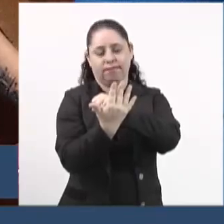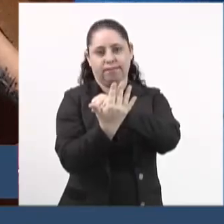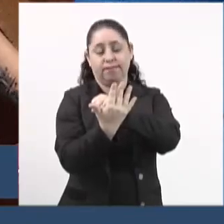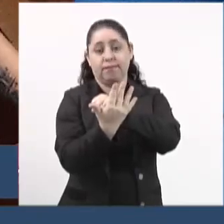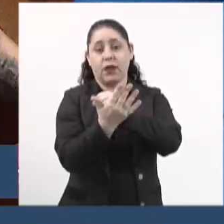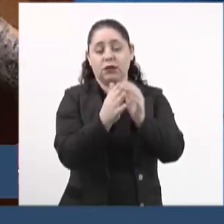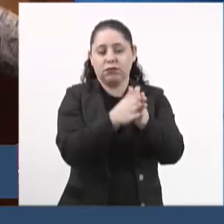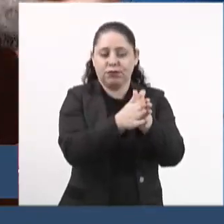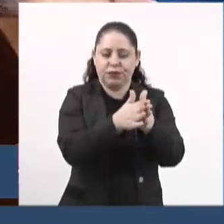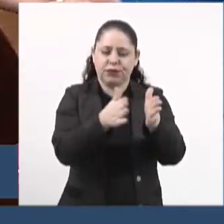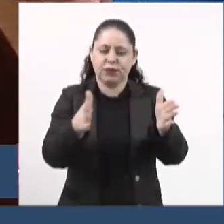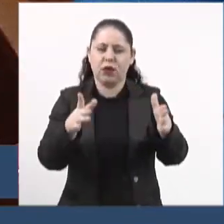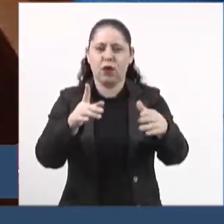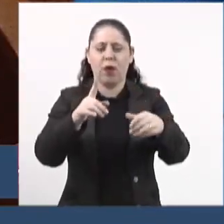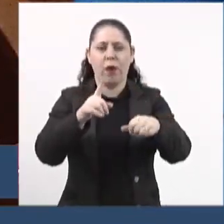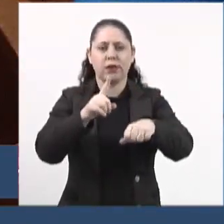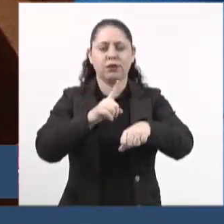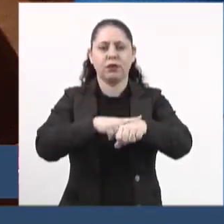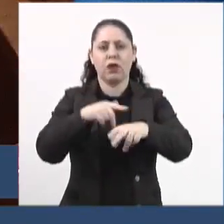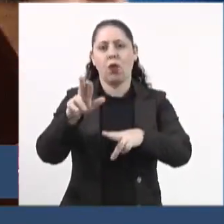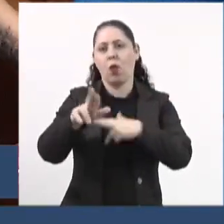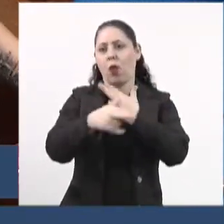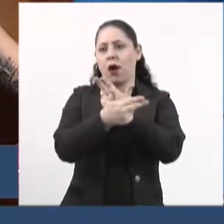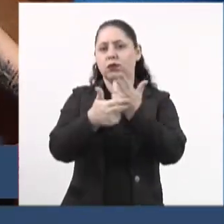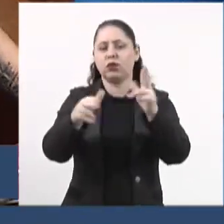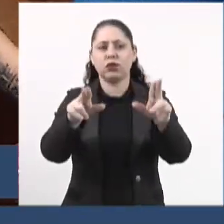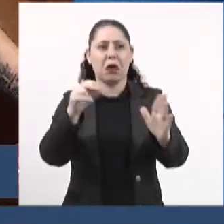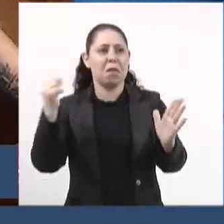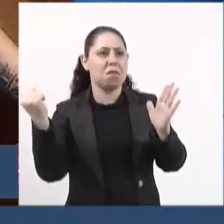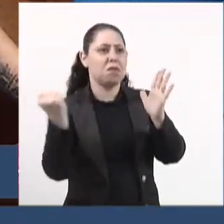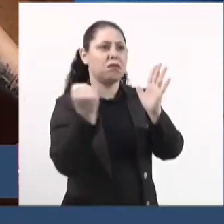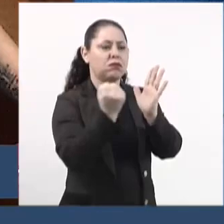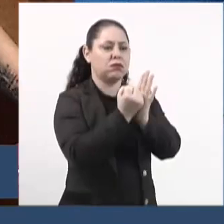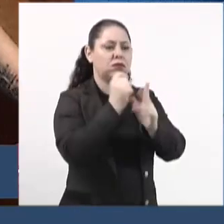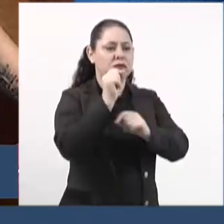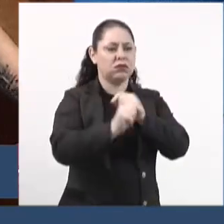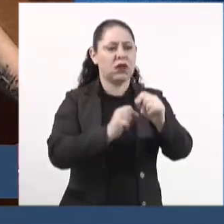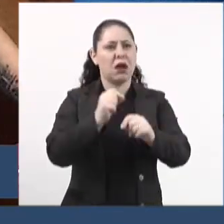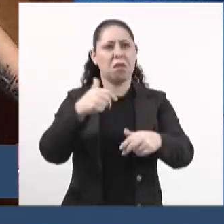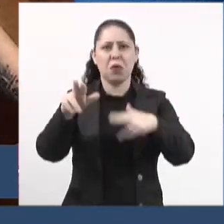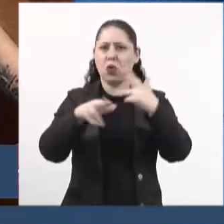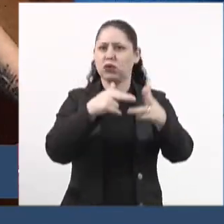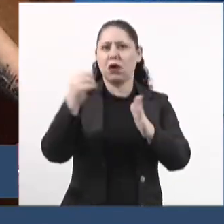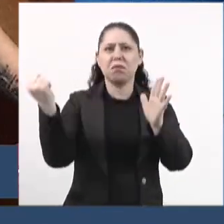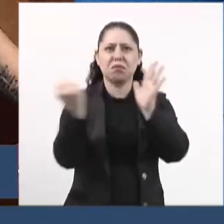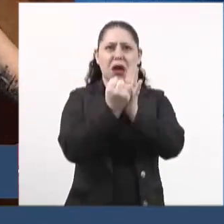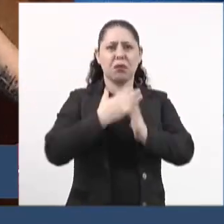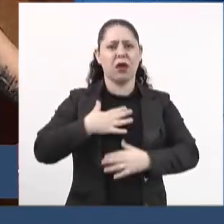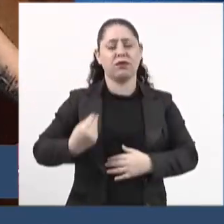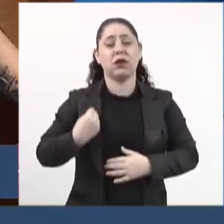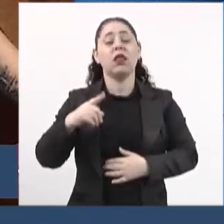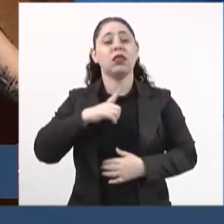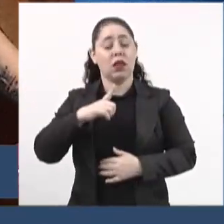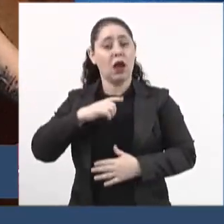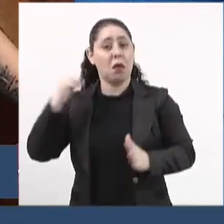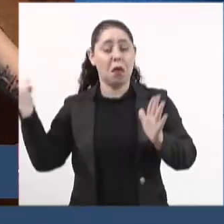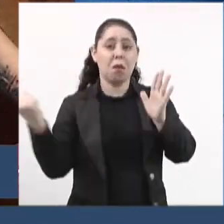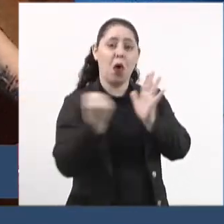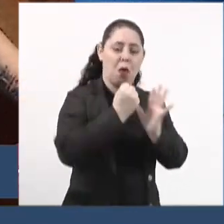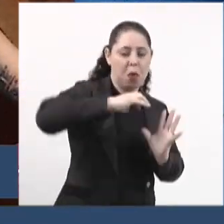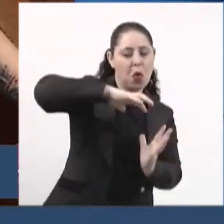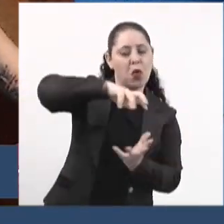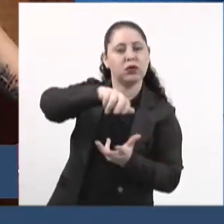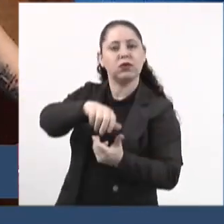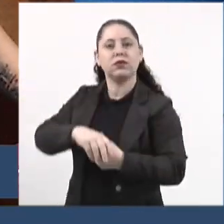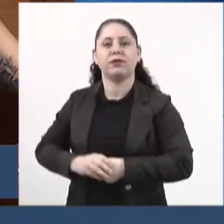E aí tem uma música que marcou a vida de muitos. E eu acho que essa vida, quando a pessoa, ah, a música tal marcou minha vida. Não, tem uma música que marcou o mundo.